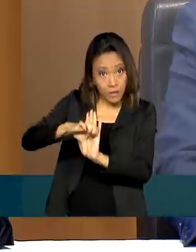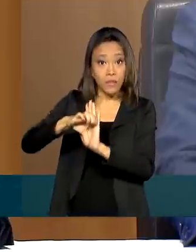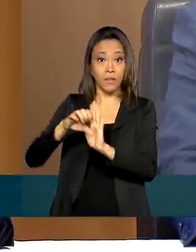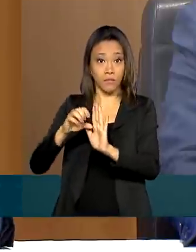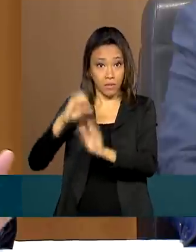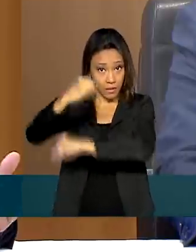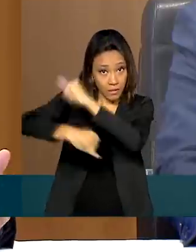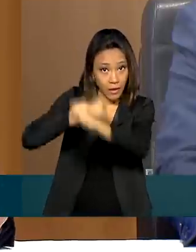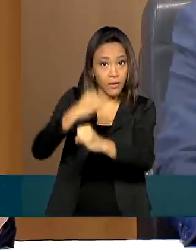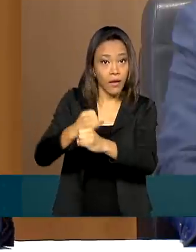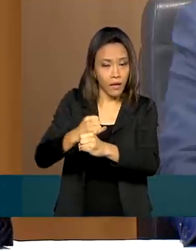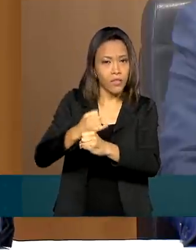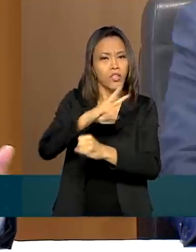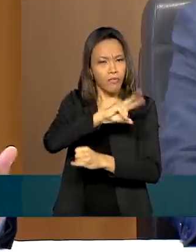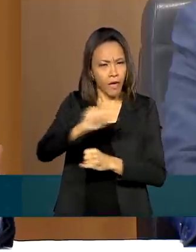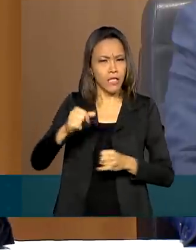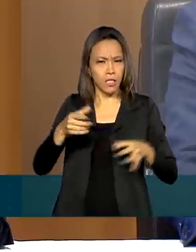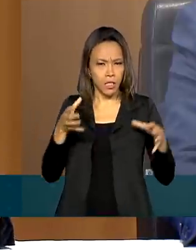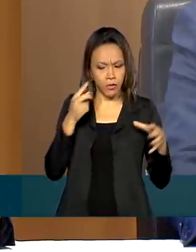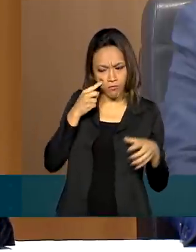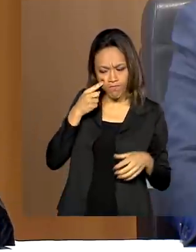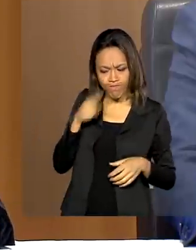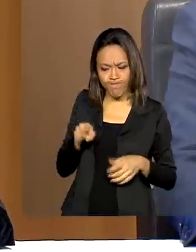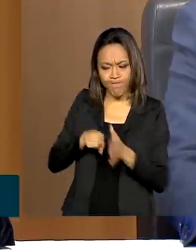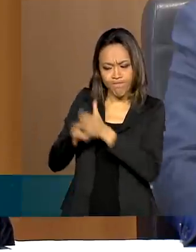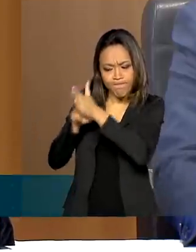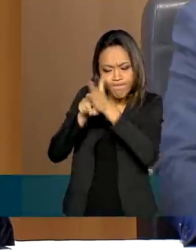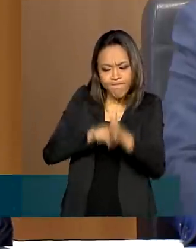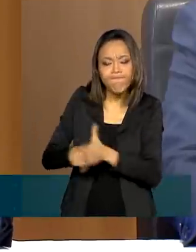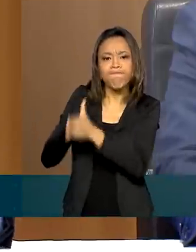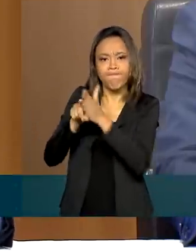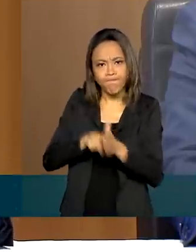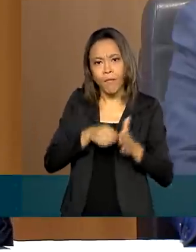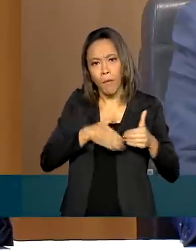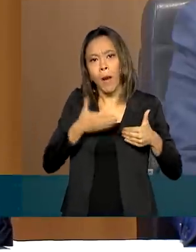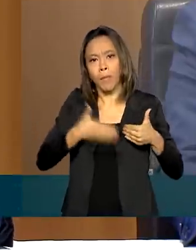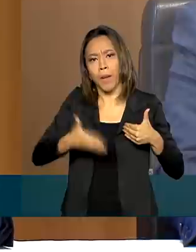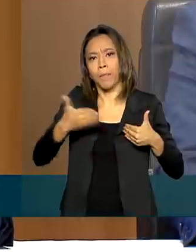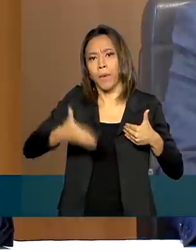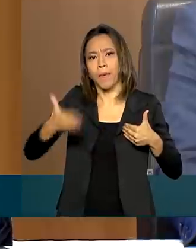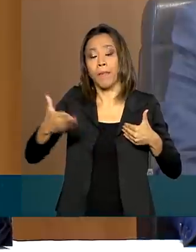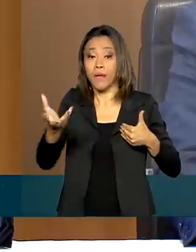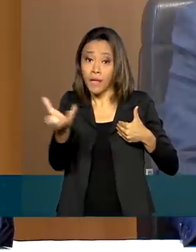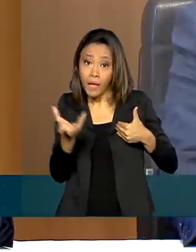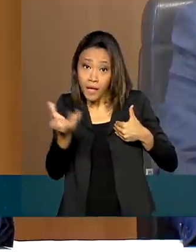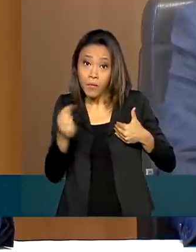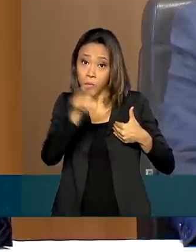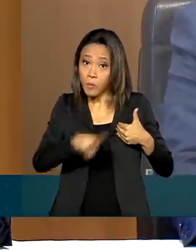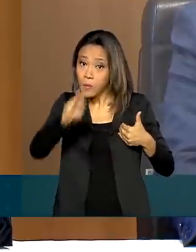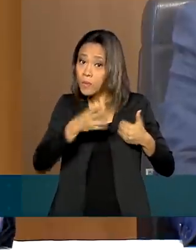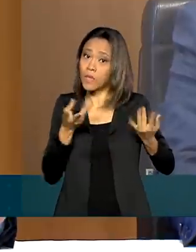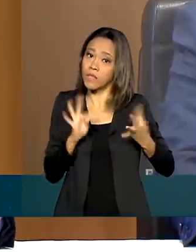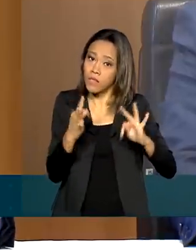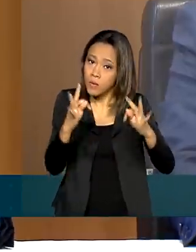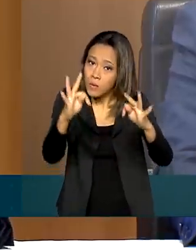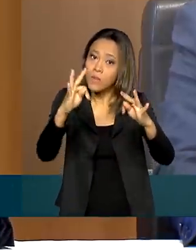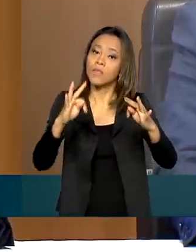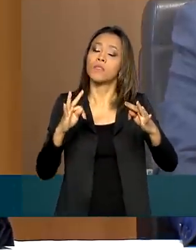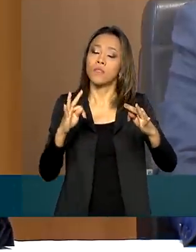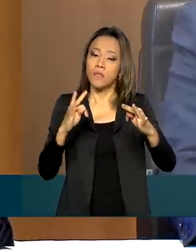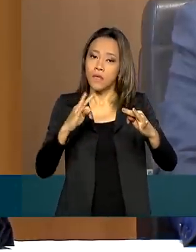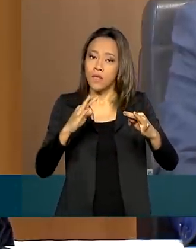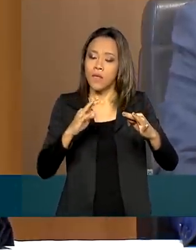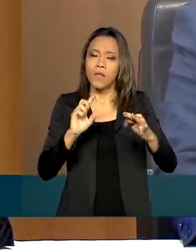serão alvos de operações futuras e queremos ampliar a tecnologia, a necessidade de nós termos